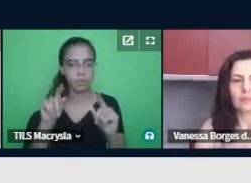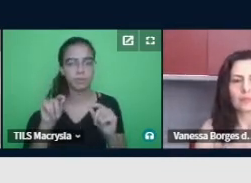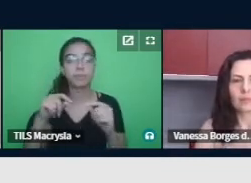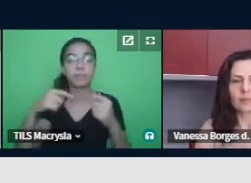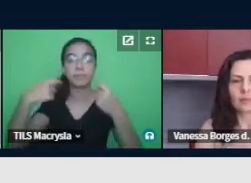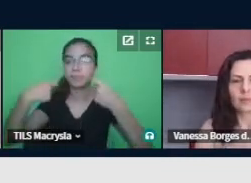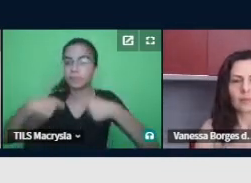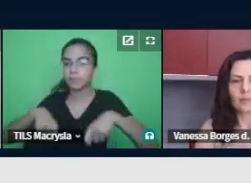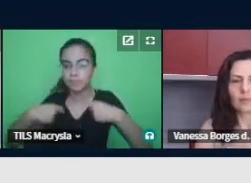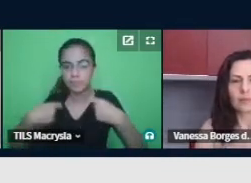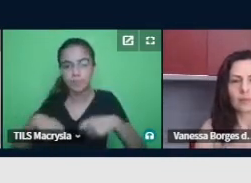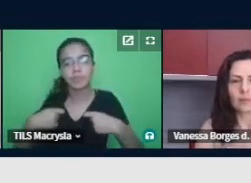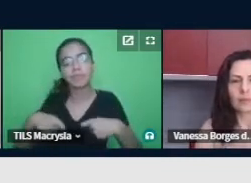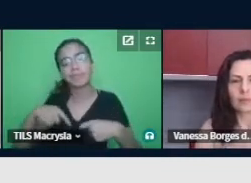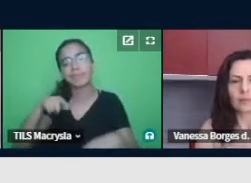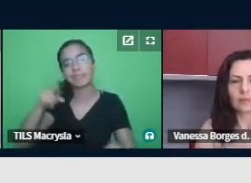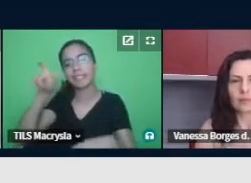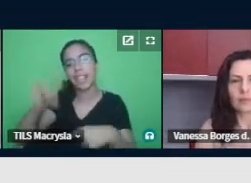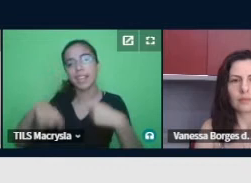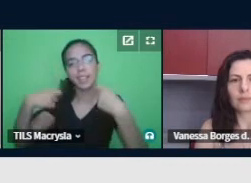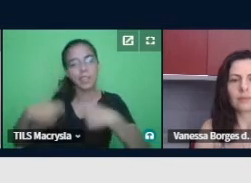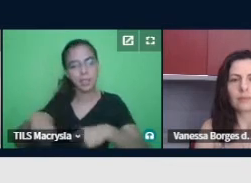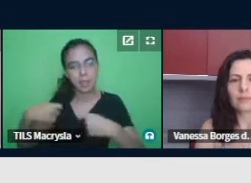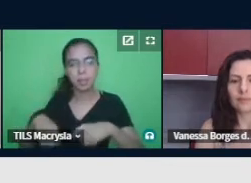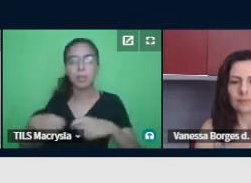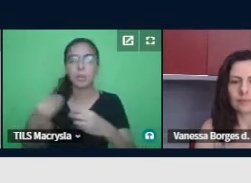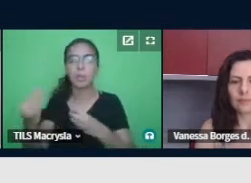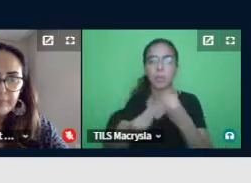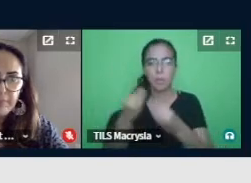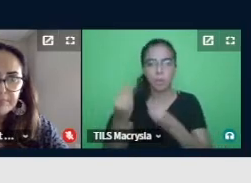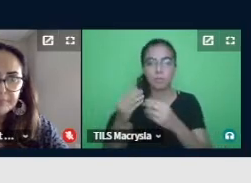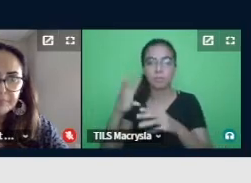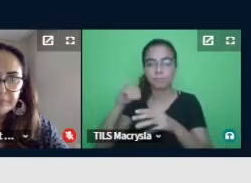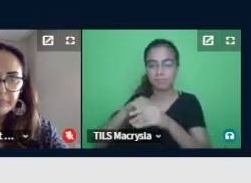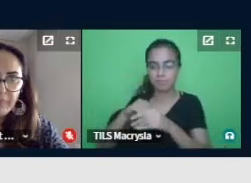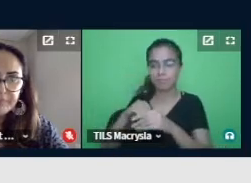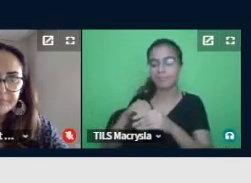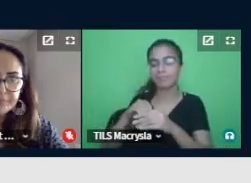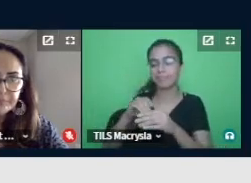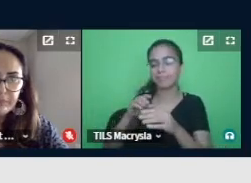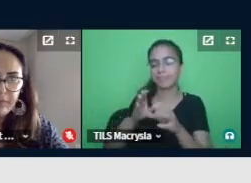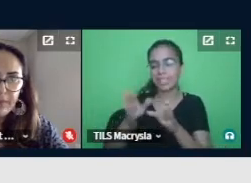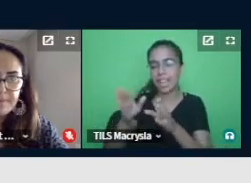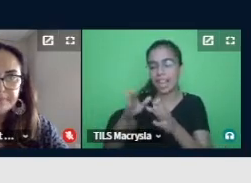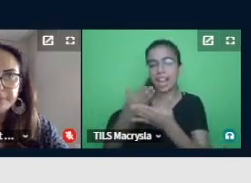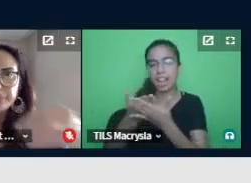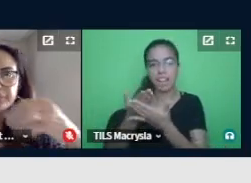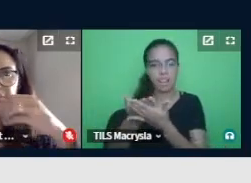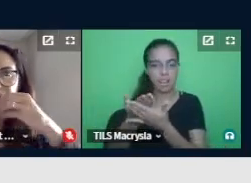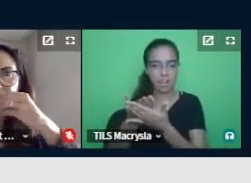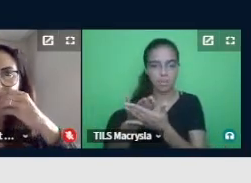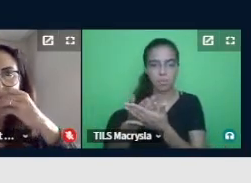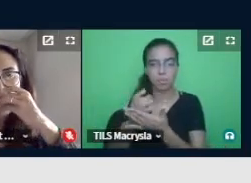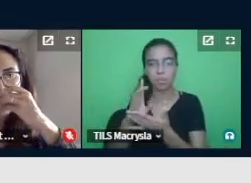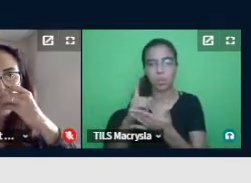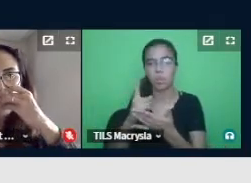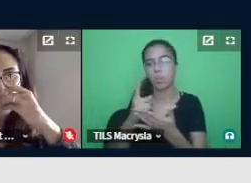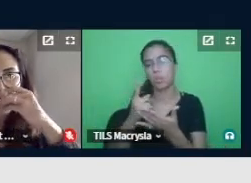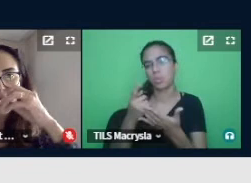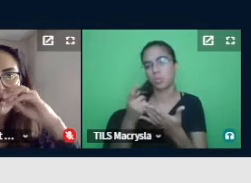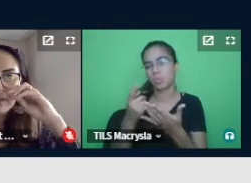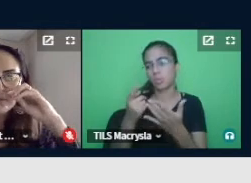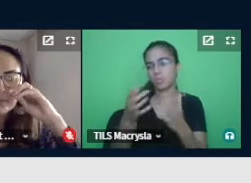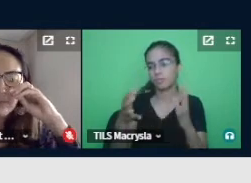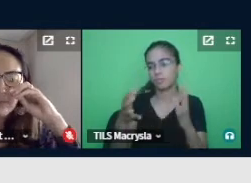a nossa aprendiz tinha de mediação em sala de aula, né, e não somente de um serviço segregado na sala de